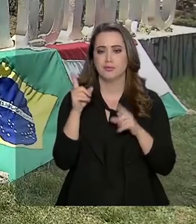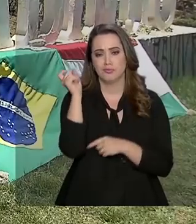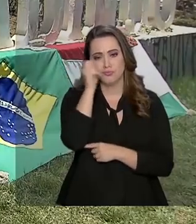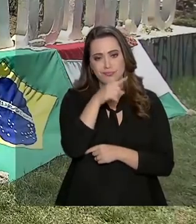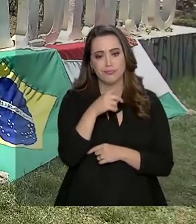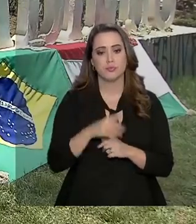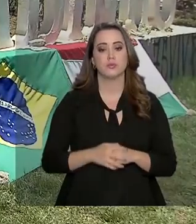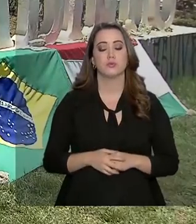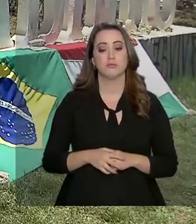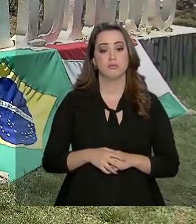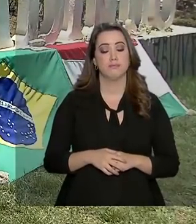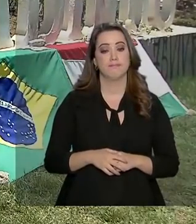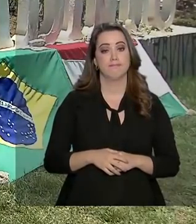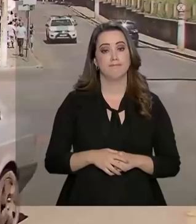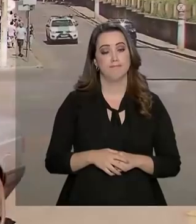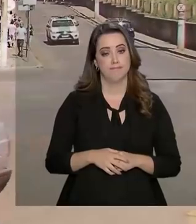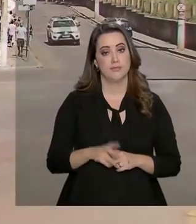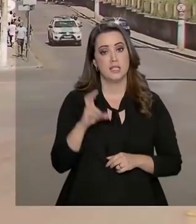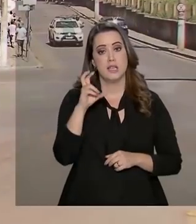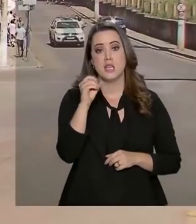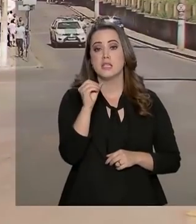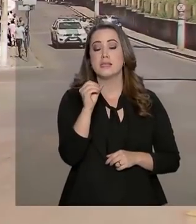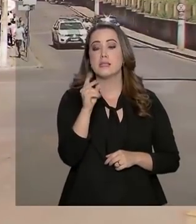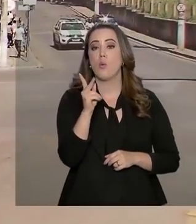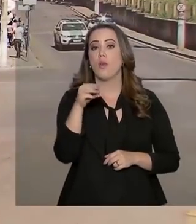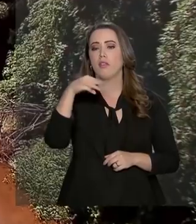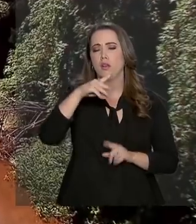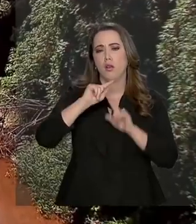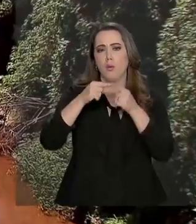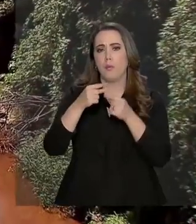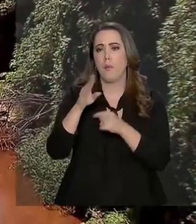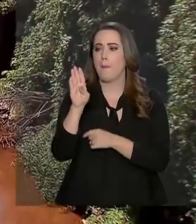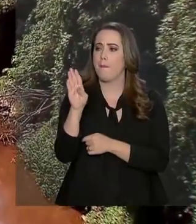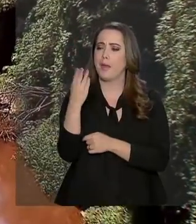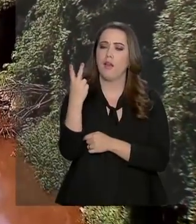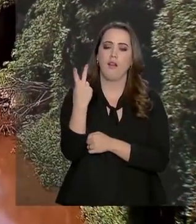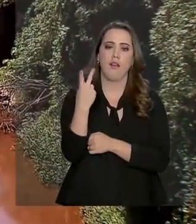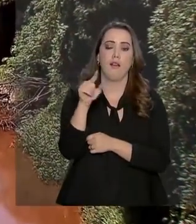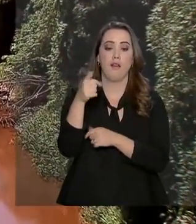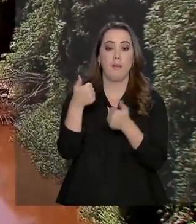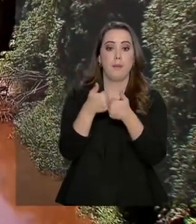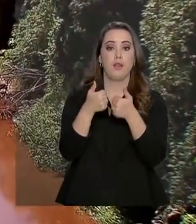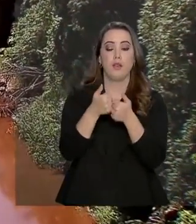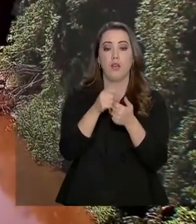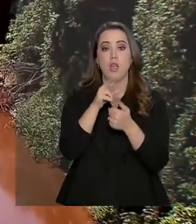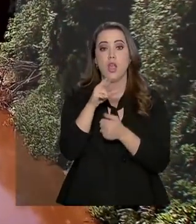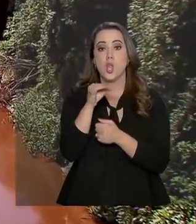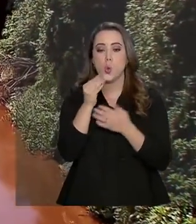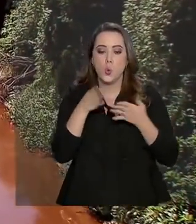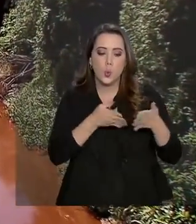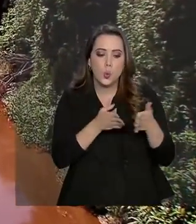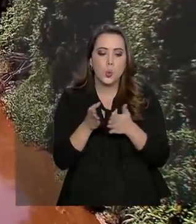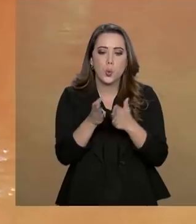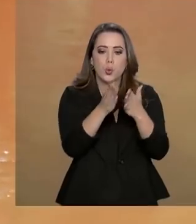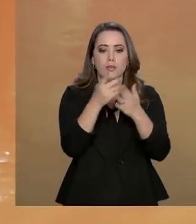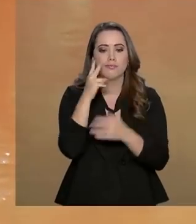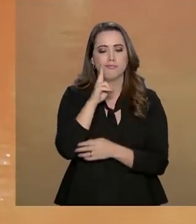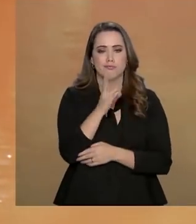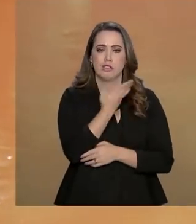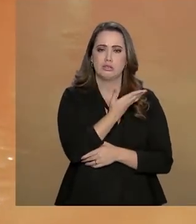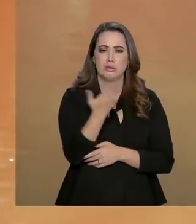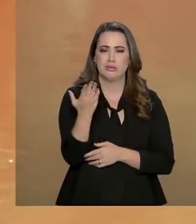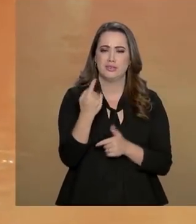difícil. Localizada a cerca de 50 quilômetros de Belo Horizonte, Brumadinho é cortada pelo rio Paraupeba, que agora exibe